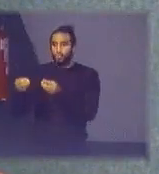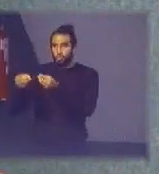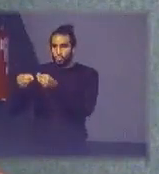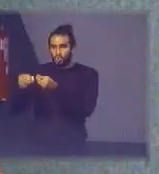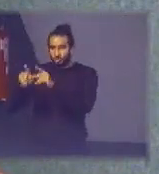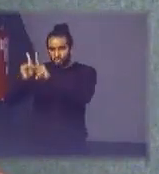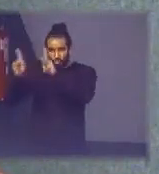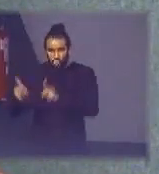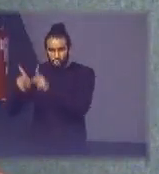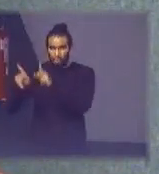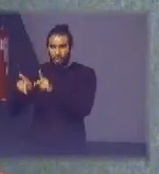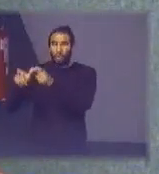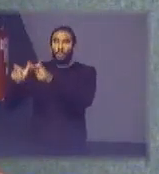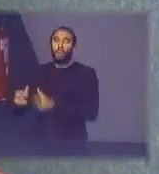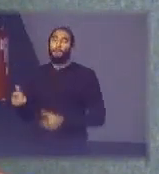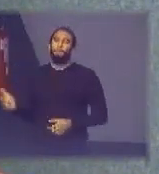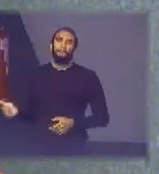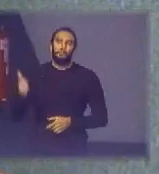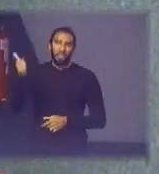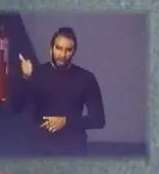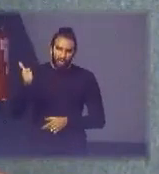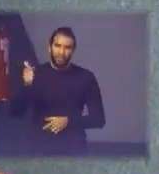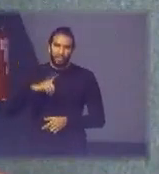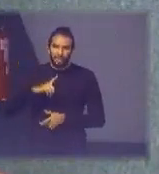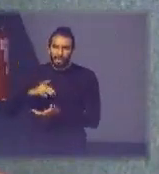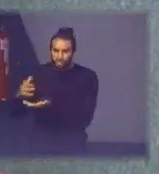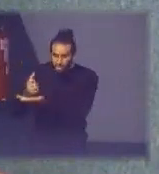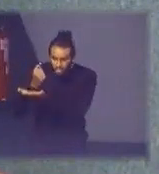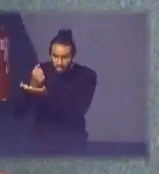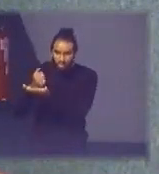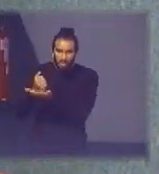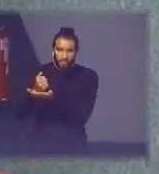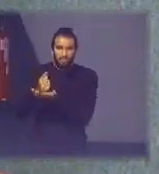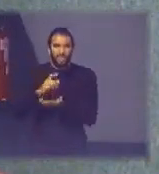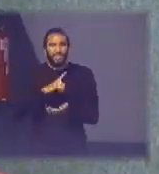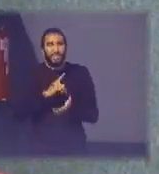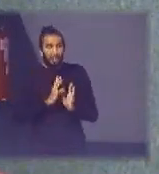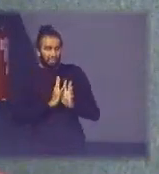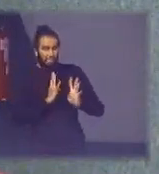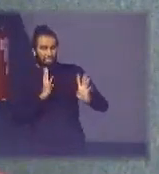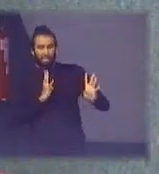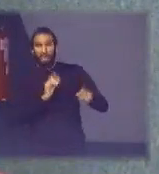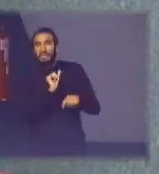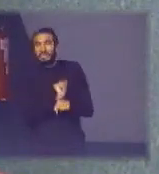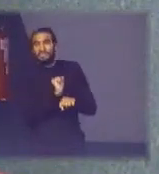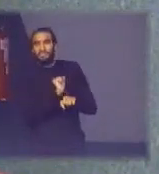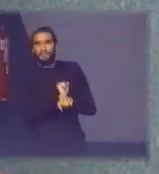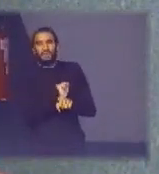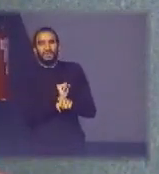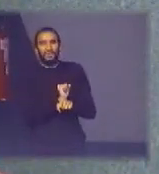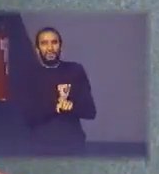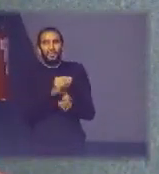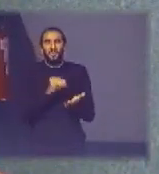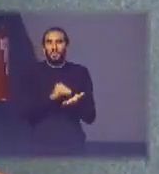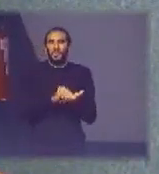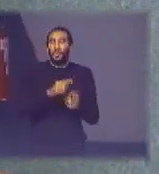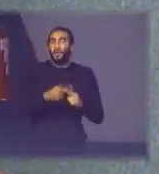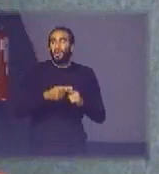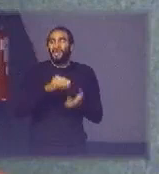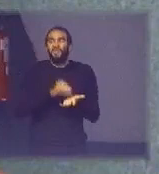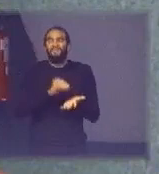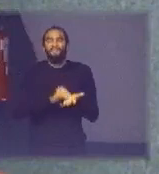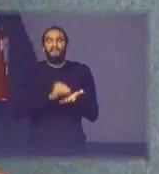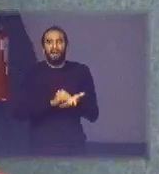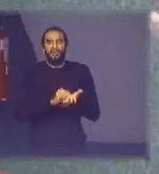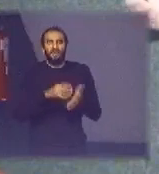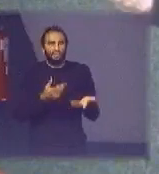mais se descarta temos uma fila de espera que não temos nem coletor para colocar então parece que a coisa pegou